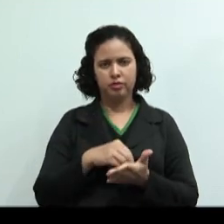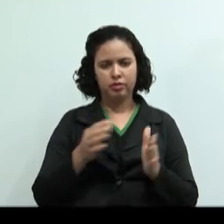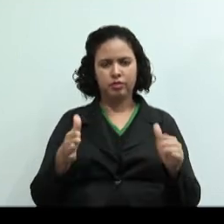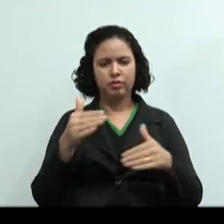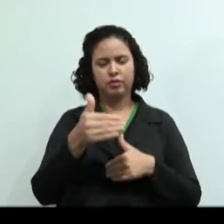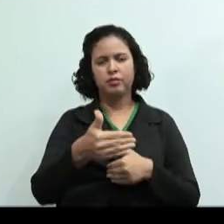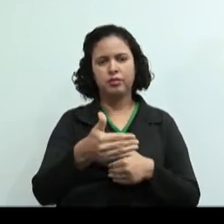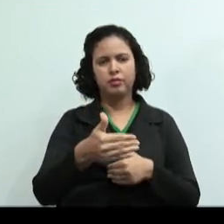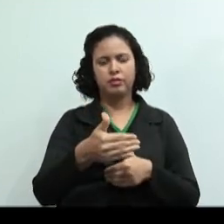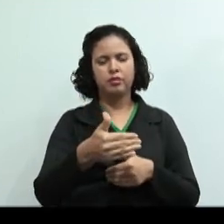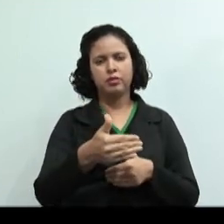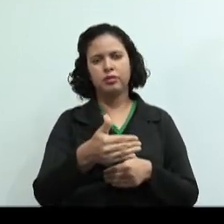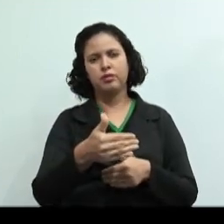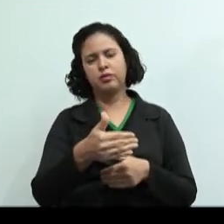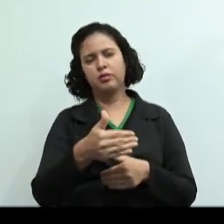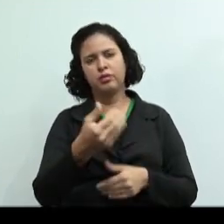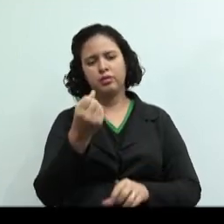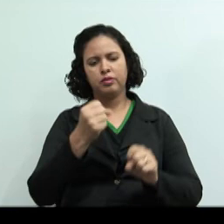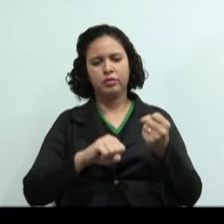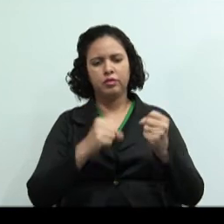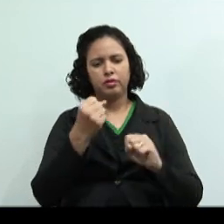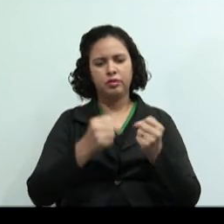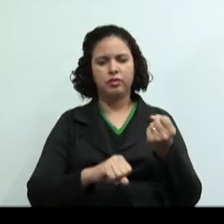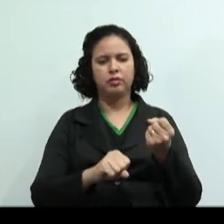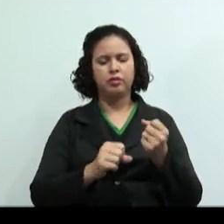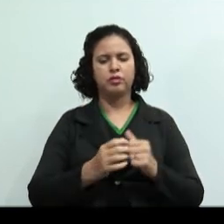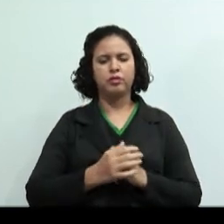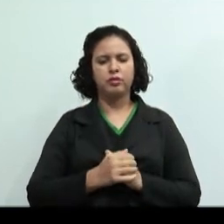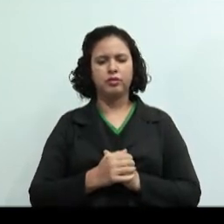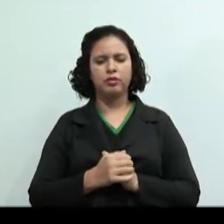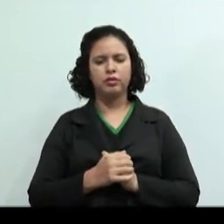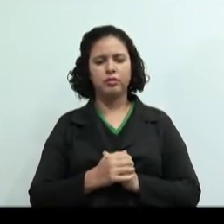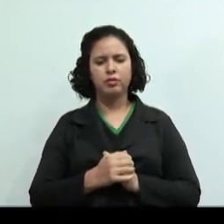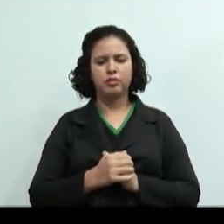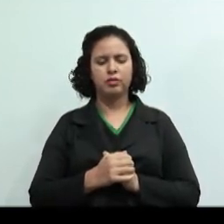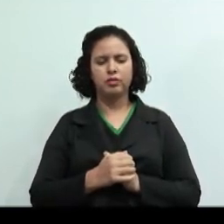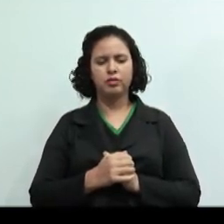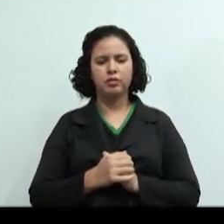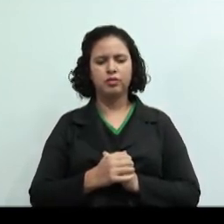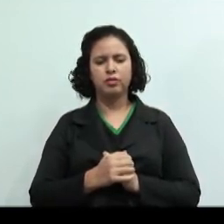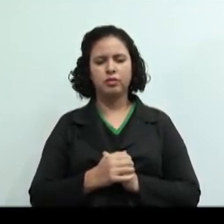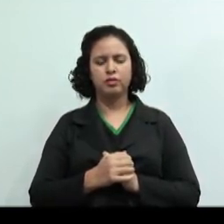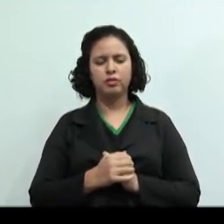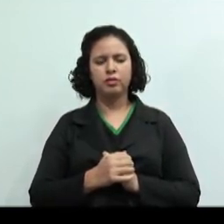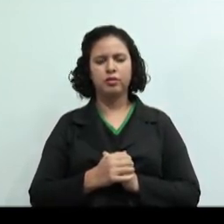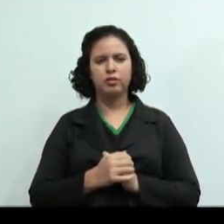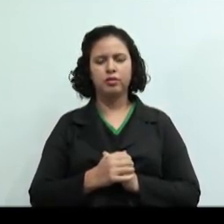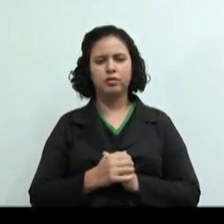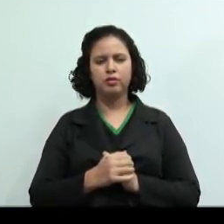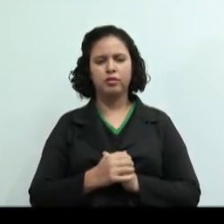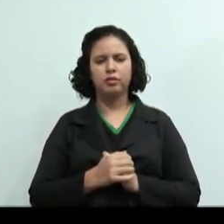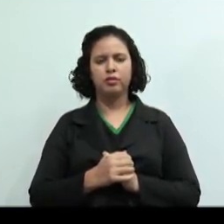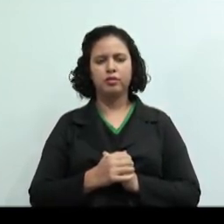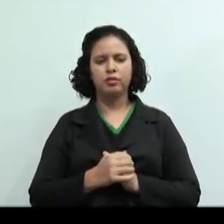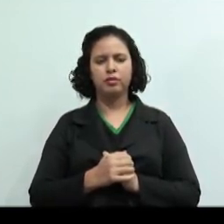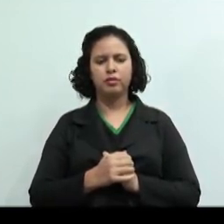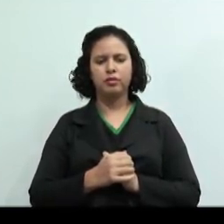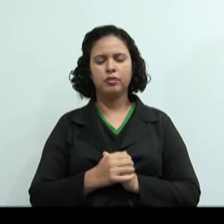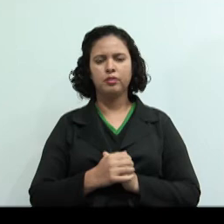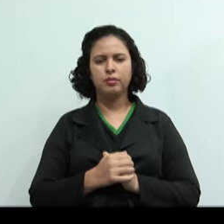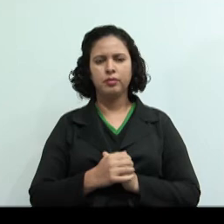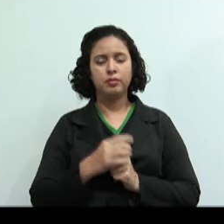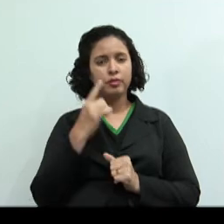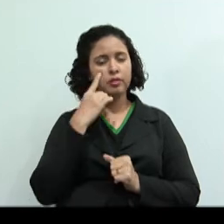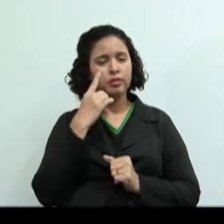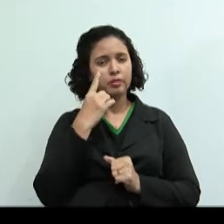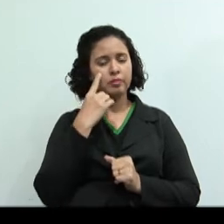R 88 mais R$ 5 mil. Vai dar quanto aí, professora Priscila? R$ 88 mais R$ mil vai dar R$ 93 mil. R$ 93 mil. Deixa eu ver se eu